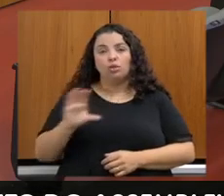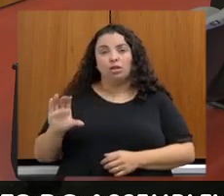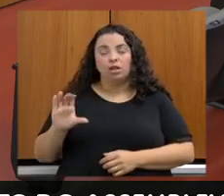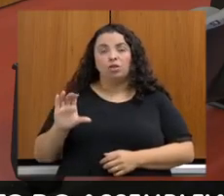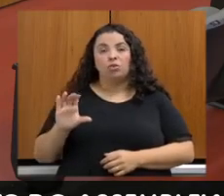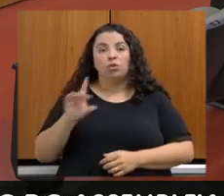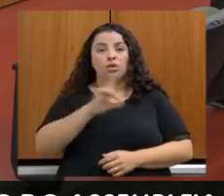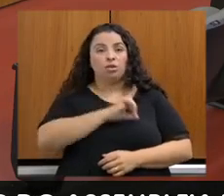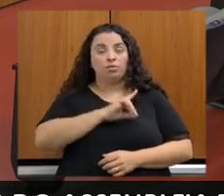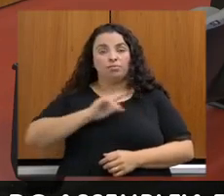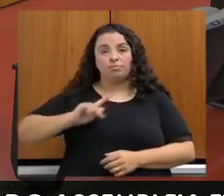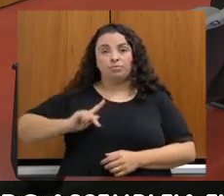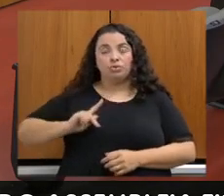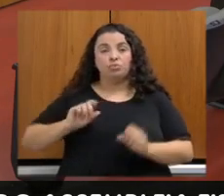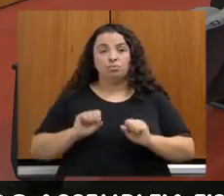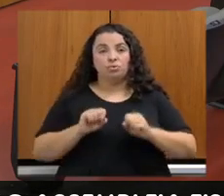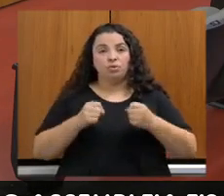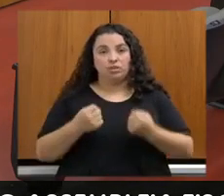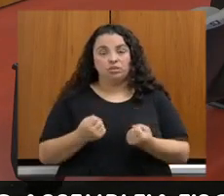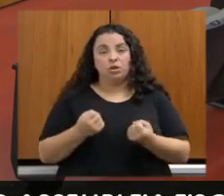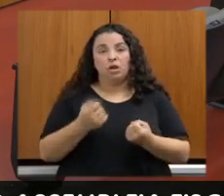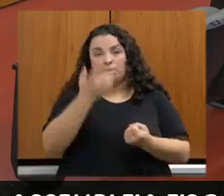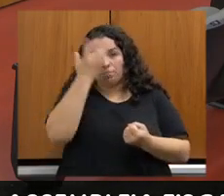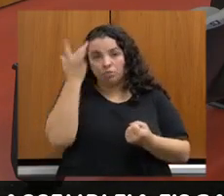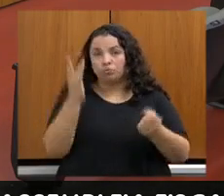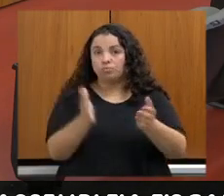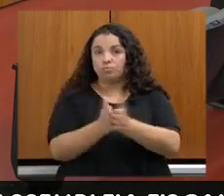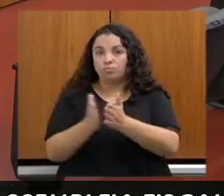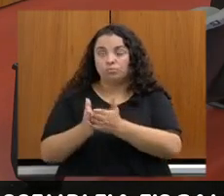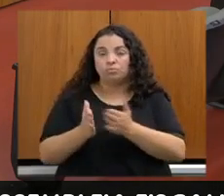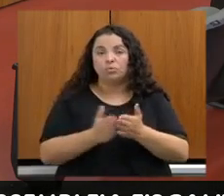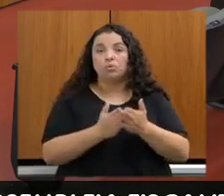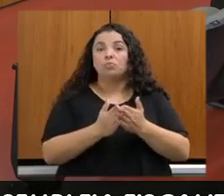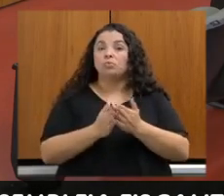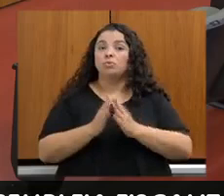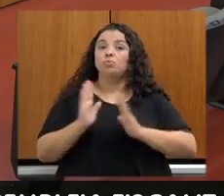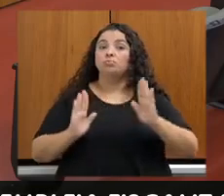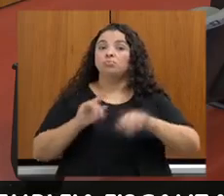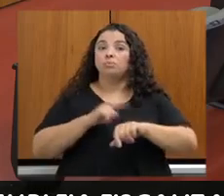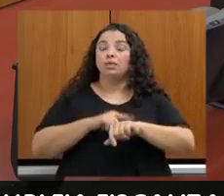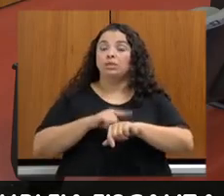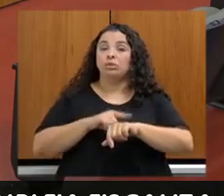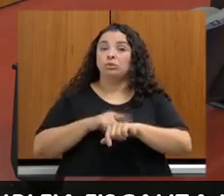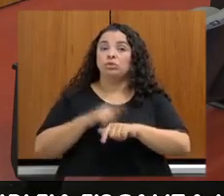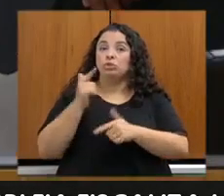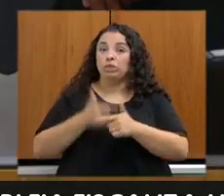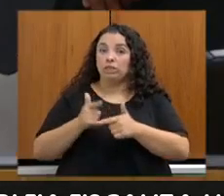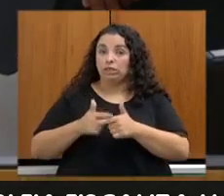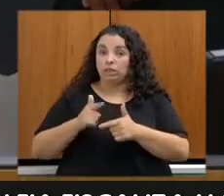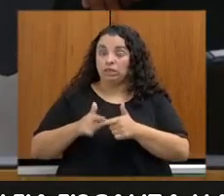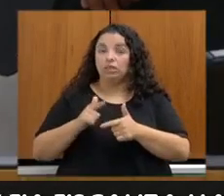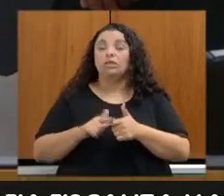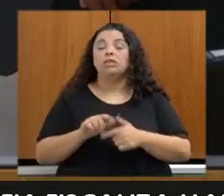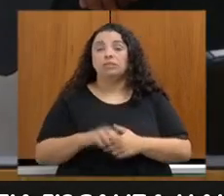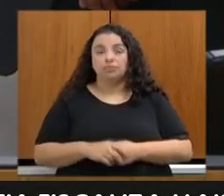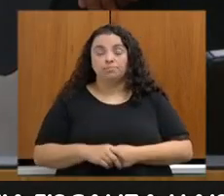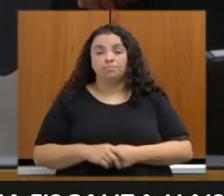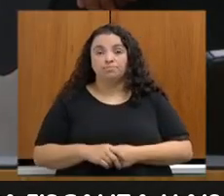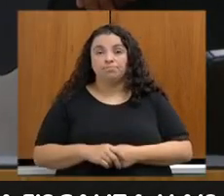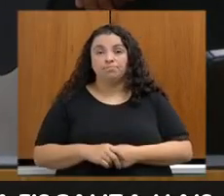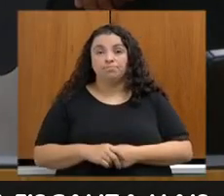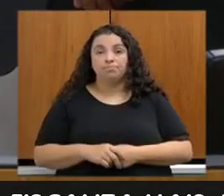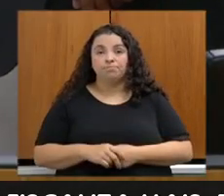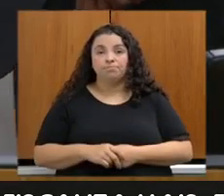Proteção aos Vulneráveis em Situação de Crise. e passo, convido,